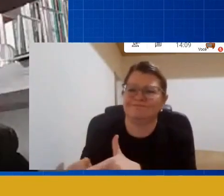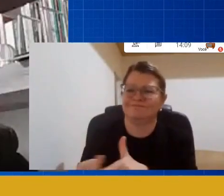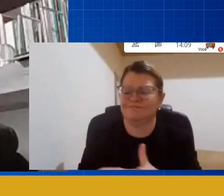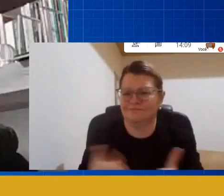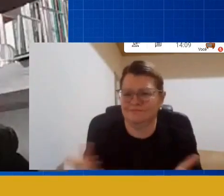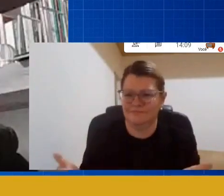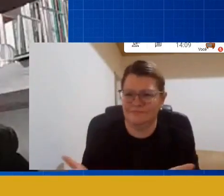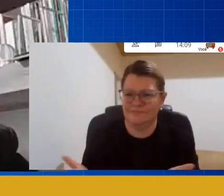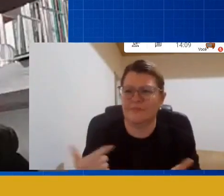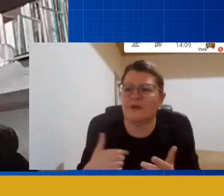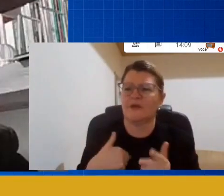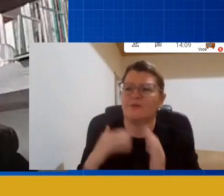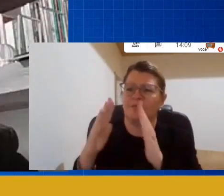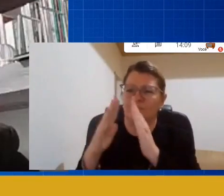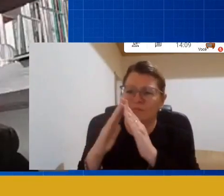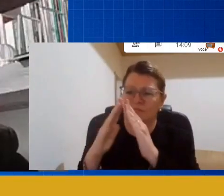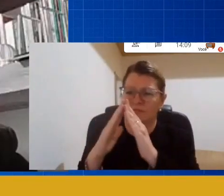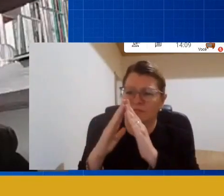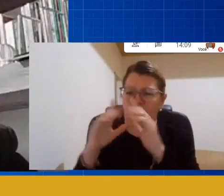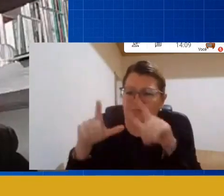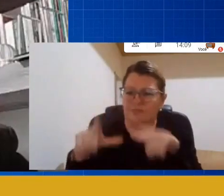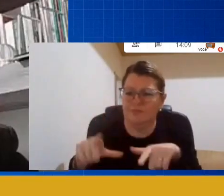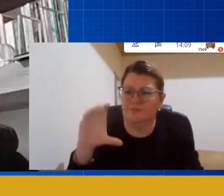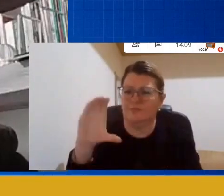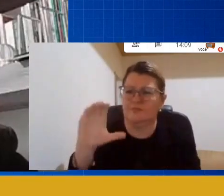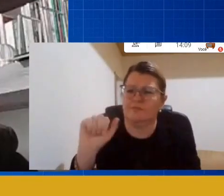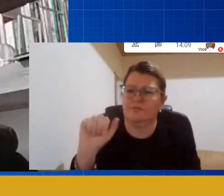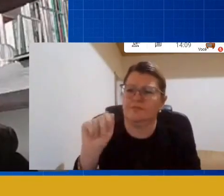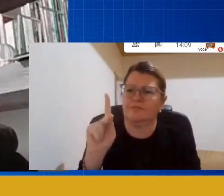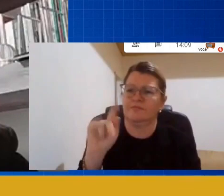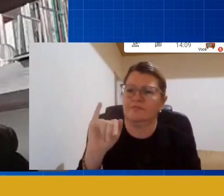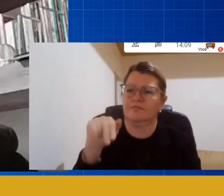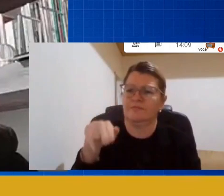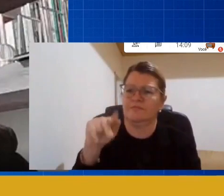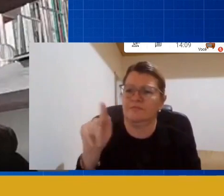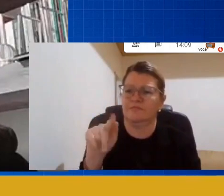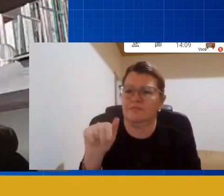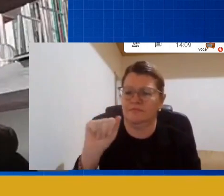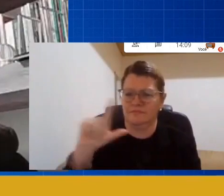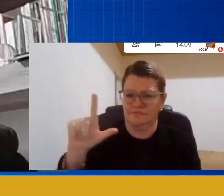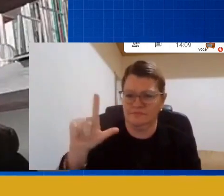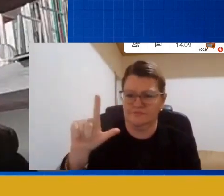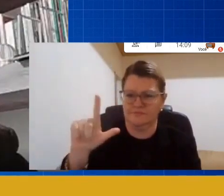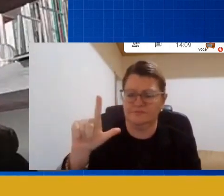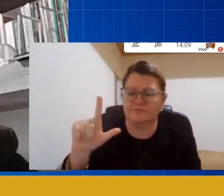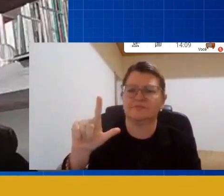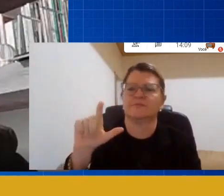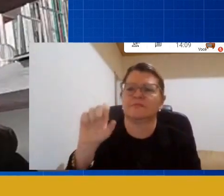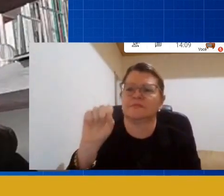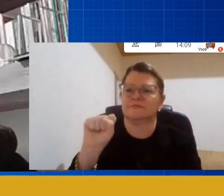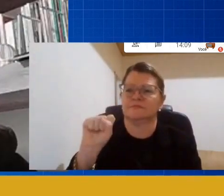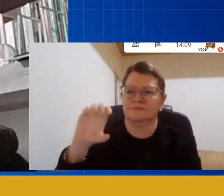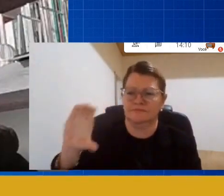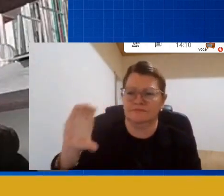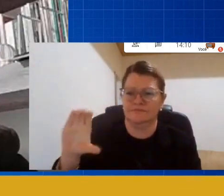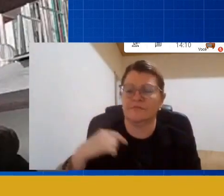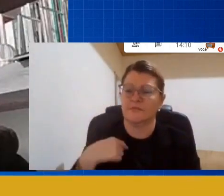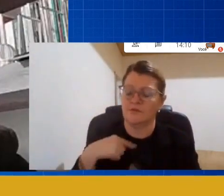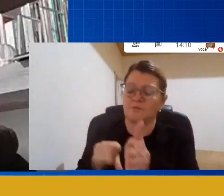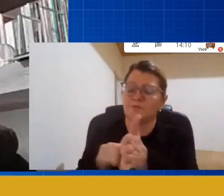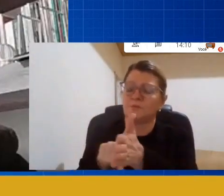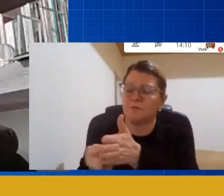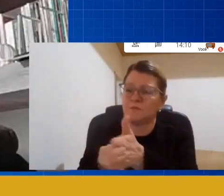moro em Capinzal, Santa Catarina, e atualmente sou pesquisador na área da infância.